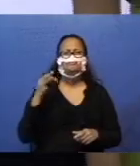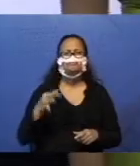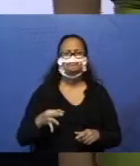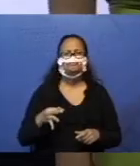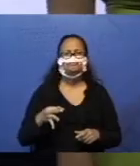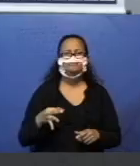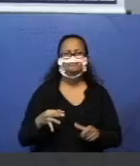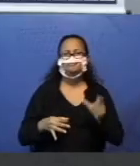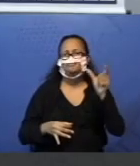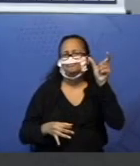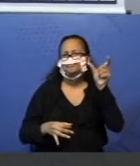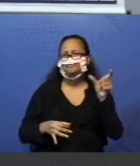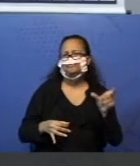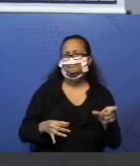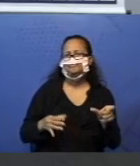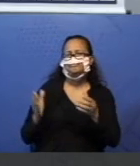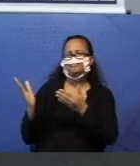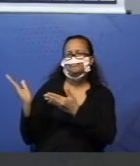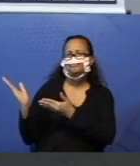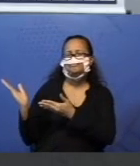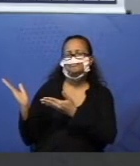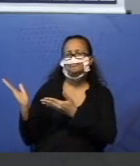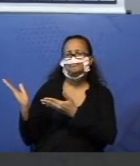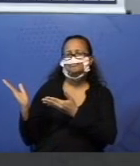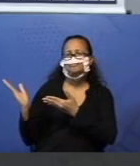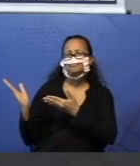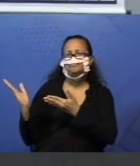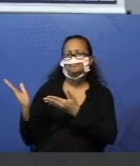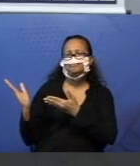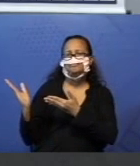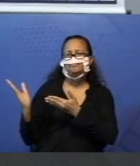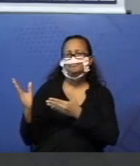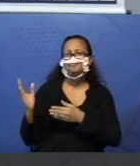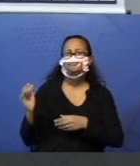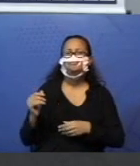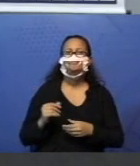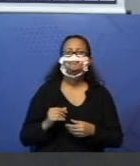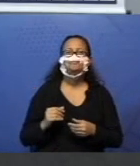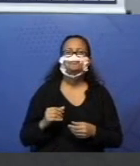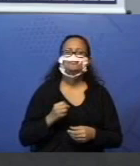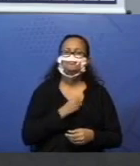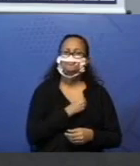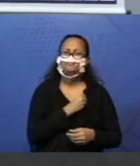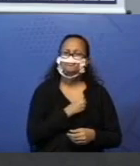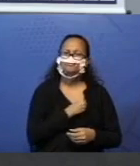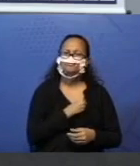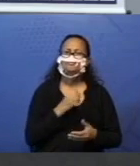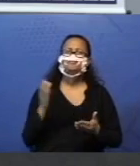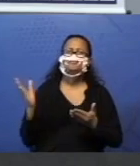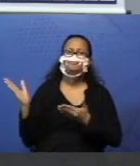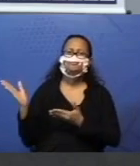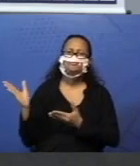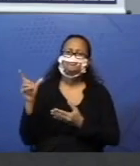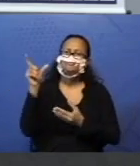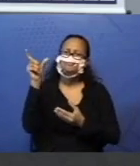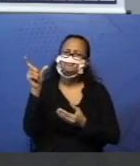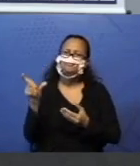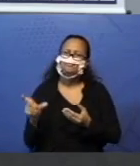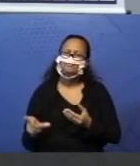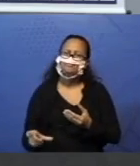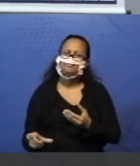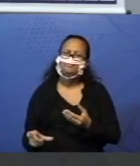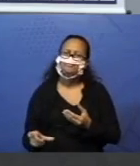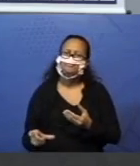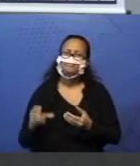coluninha aqui, Dá pra vocês verem? Zero, dez, vinte, trinta. Essa coluninha aqui que